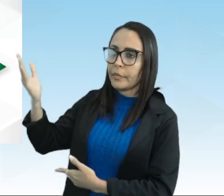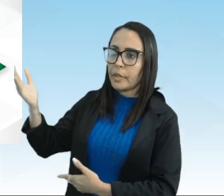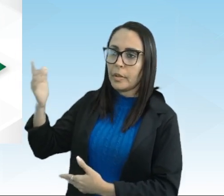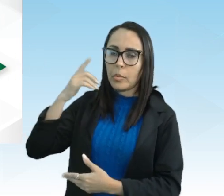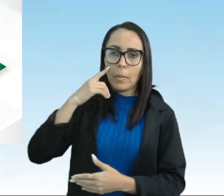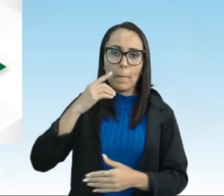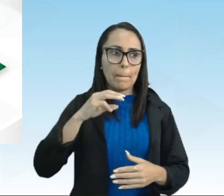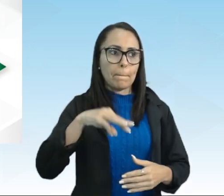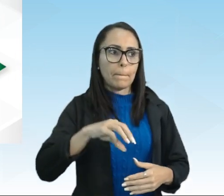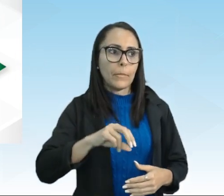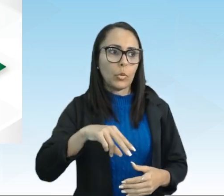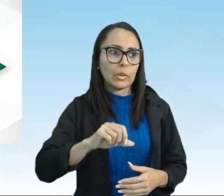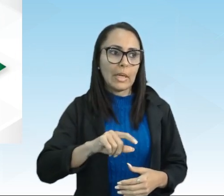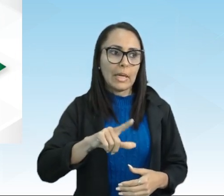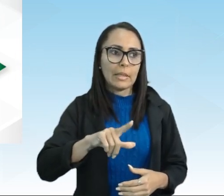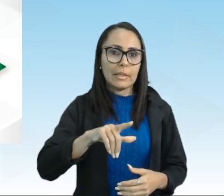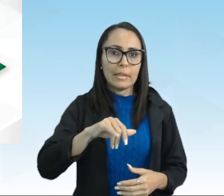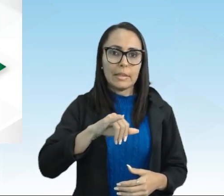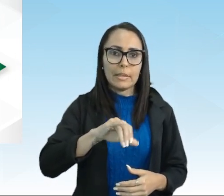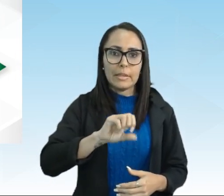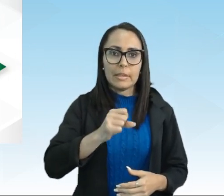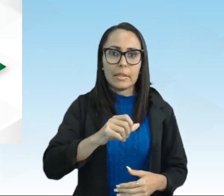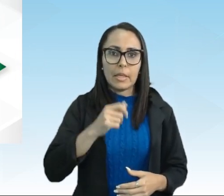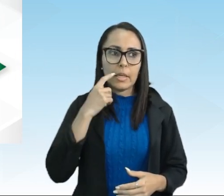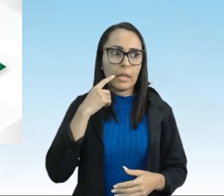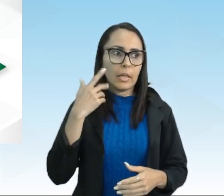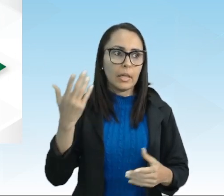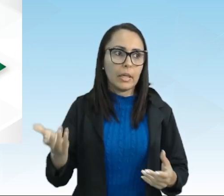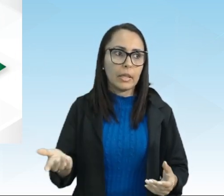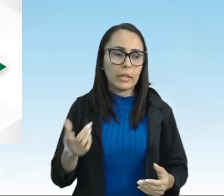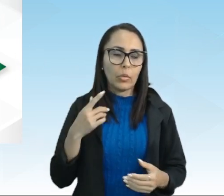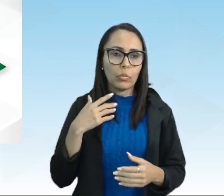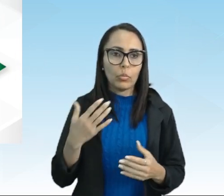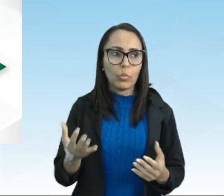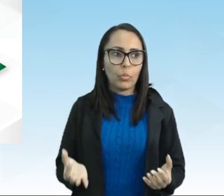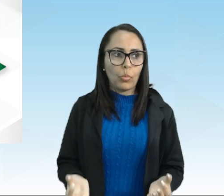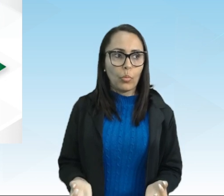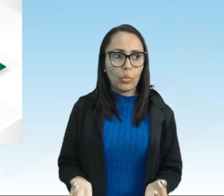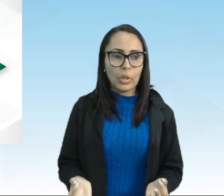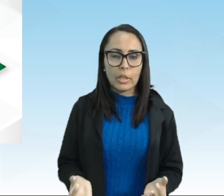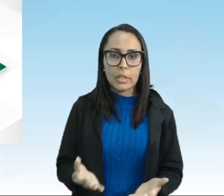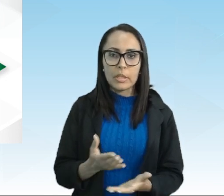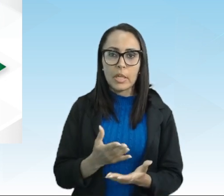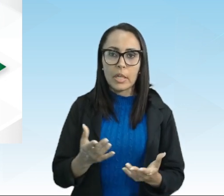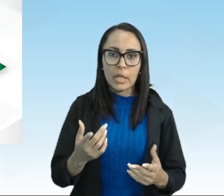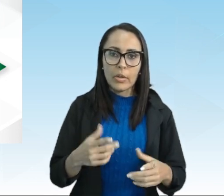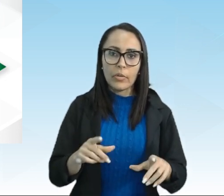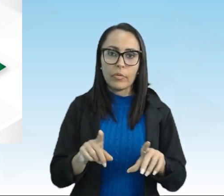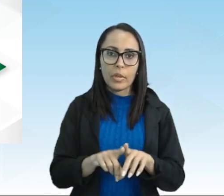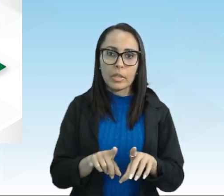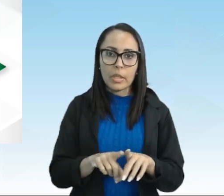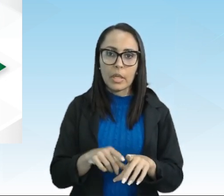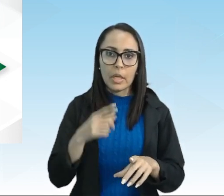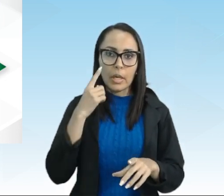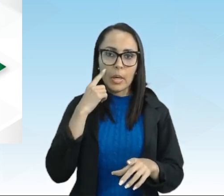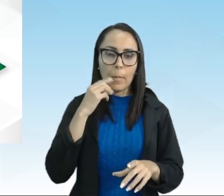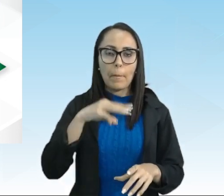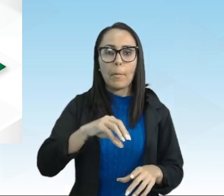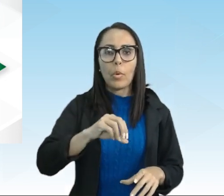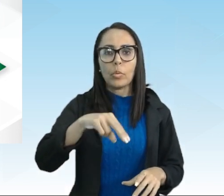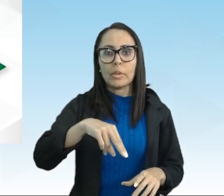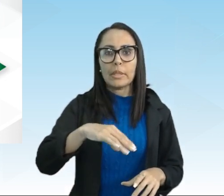Lisa que é um texto base e o autor Maurício de Souza fez a Mônica Lisa